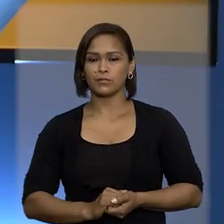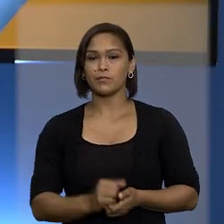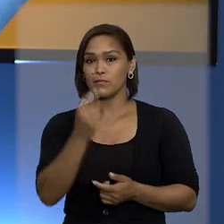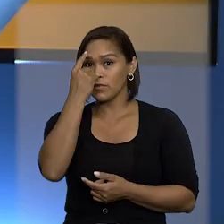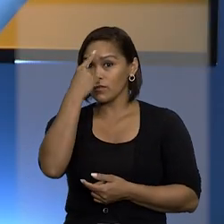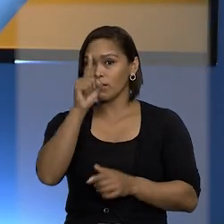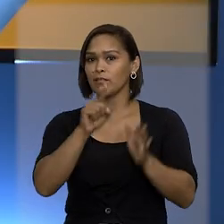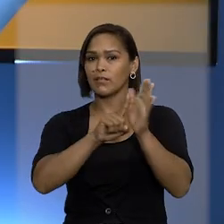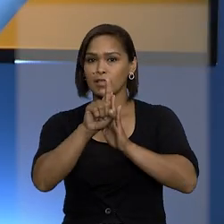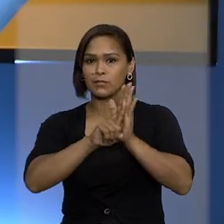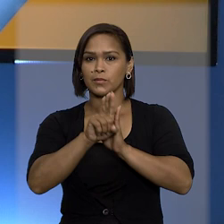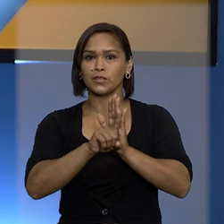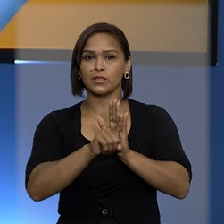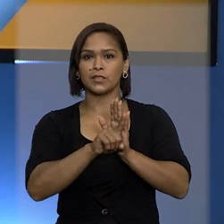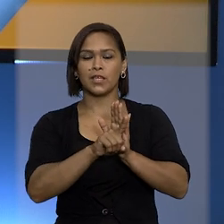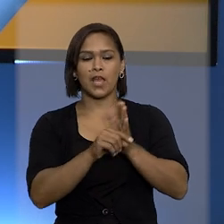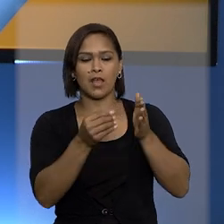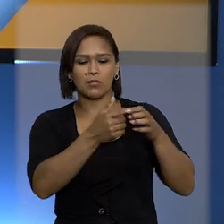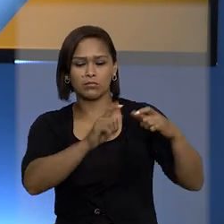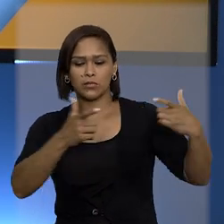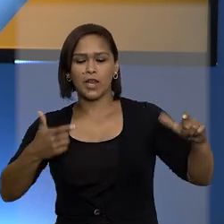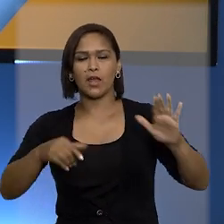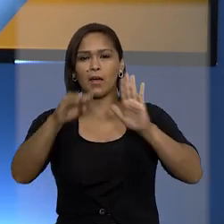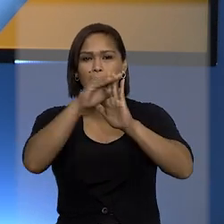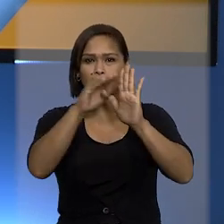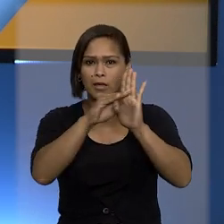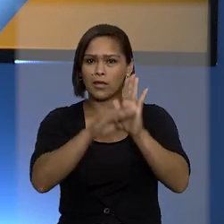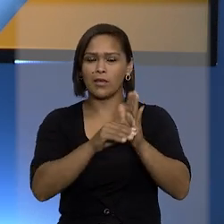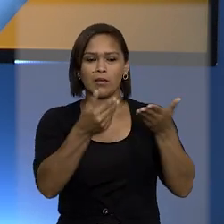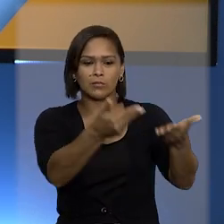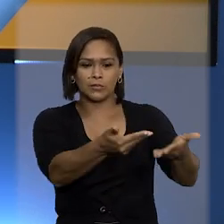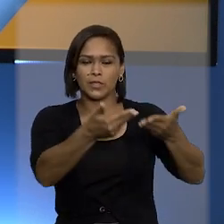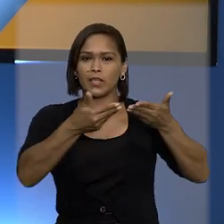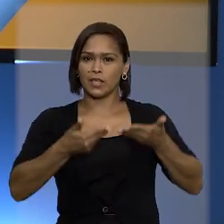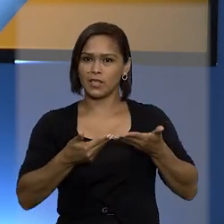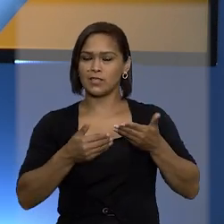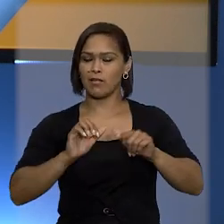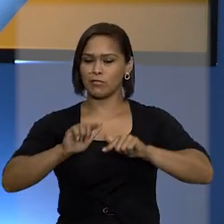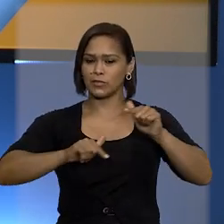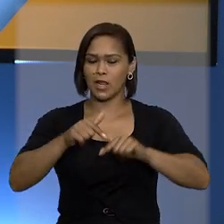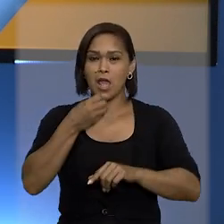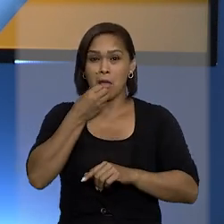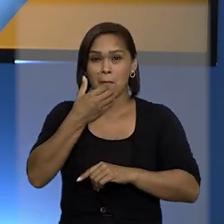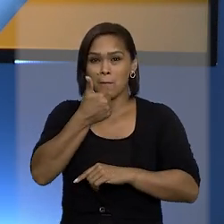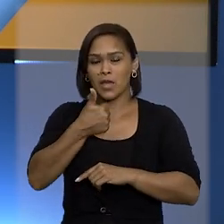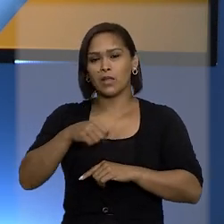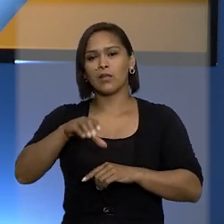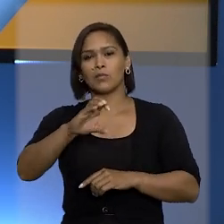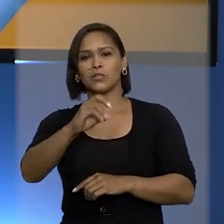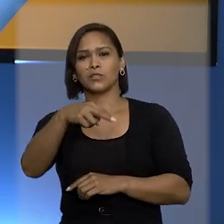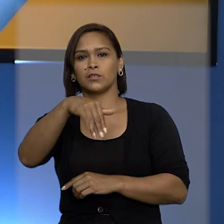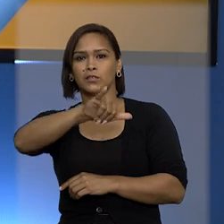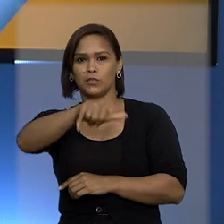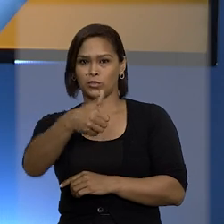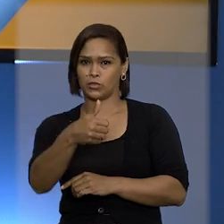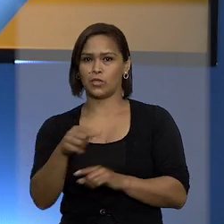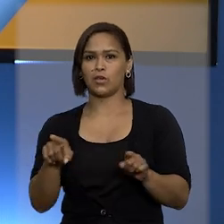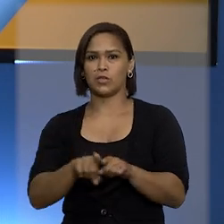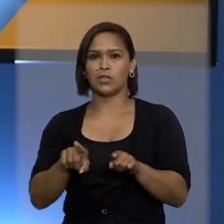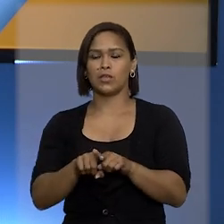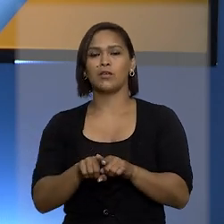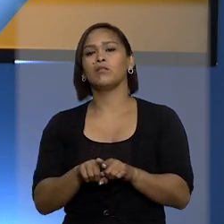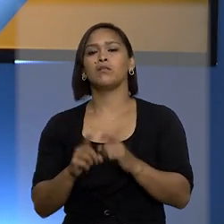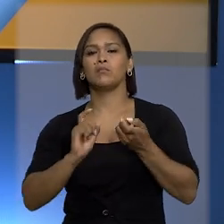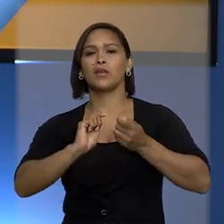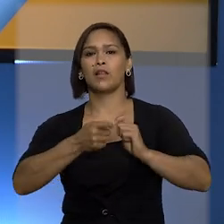ideia da pesquisa é implementar medidas para que recebam devido tratamento pelo Conselho Nacional de Justiça e pela